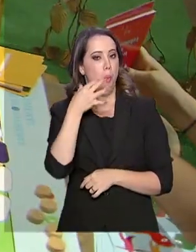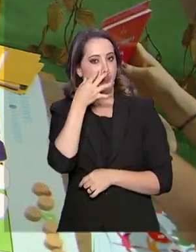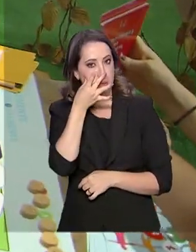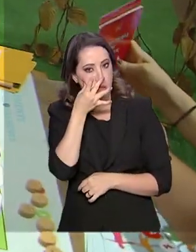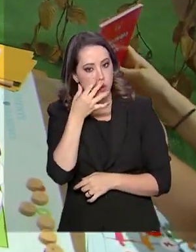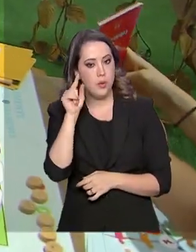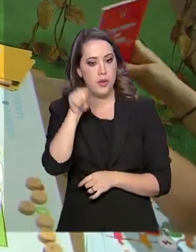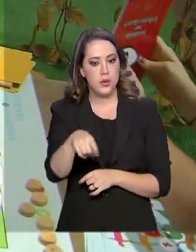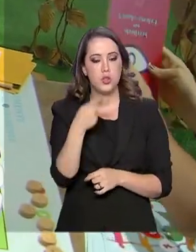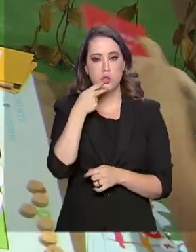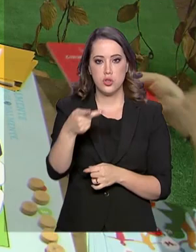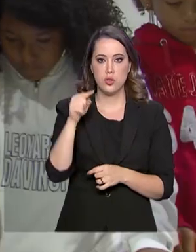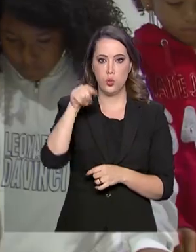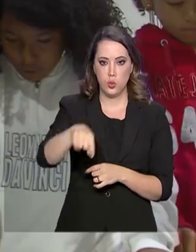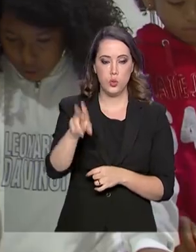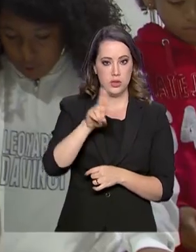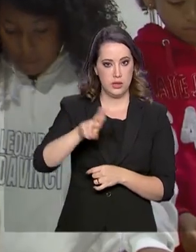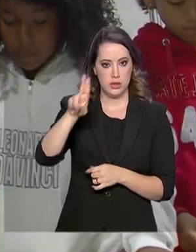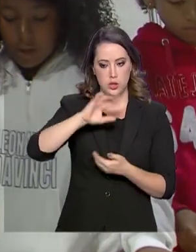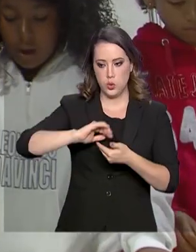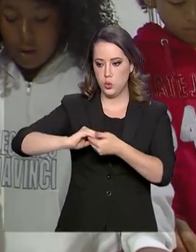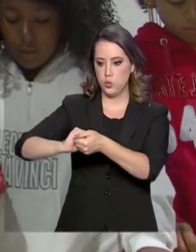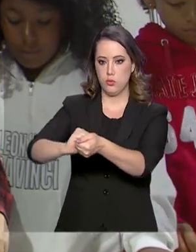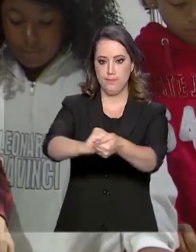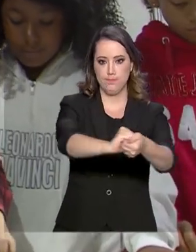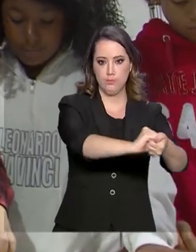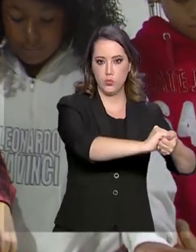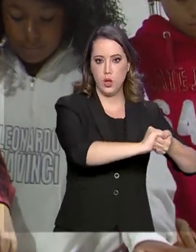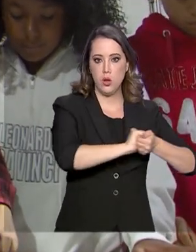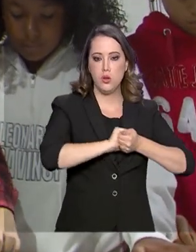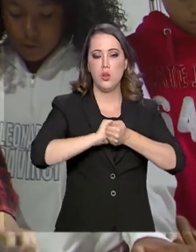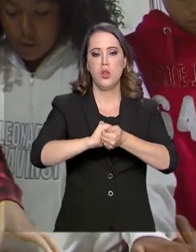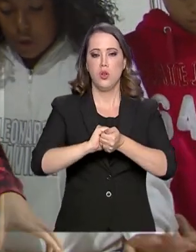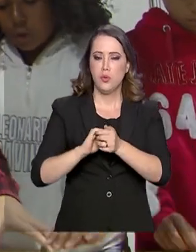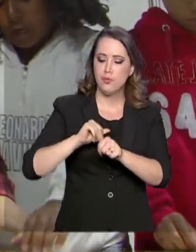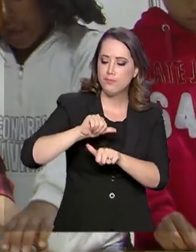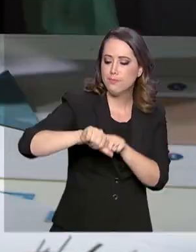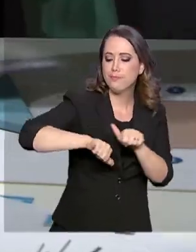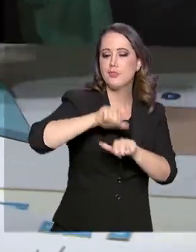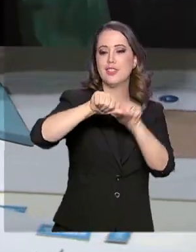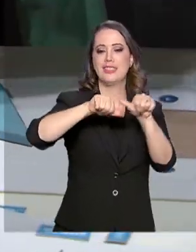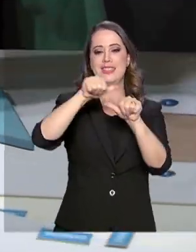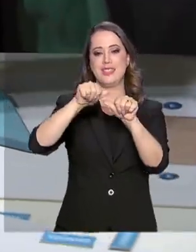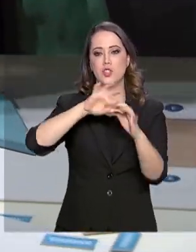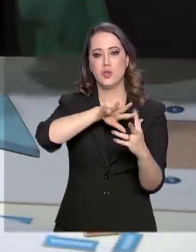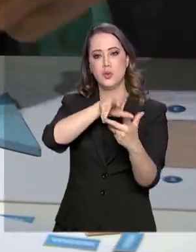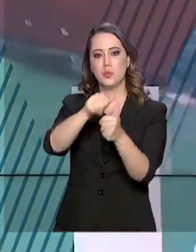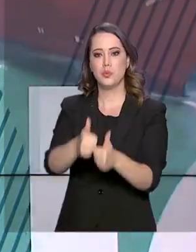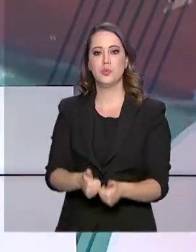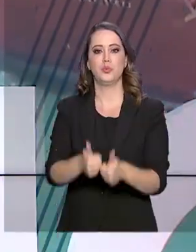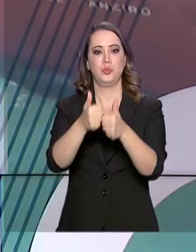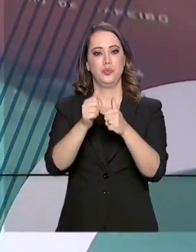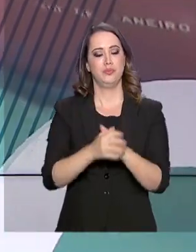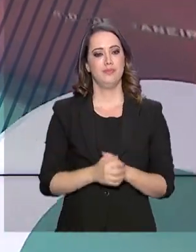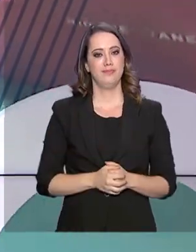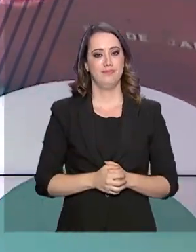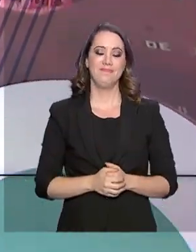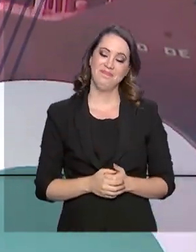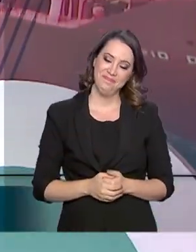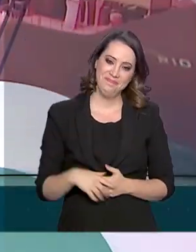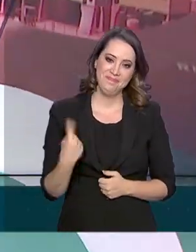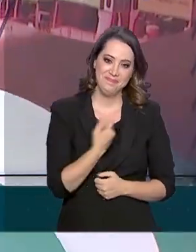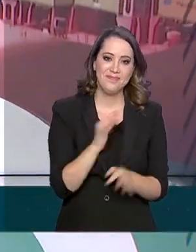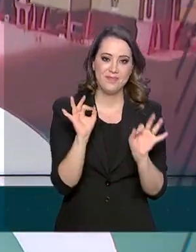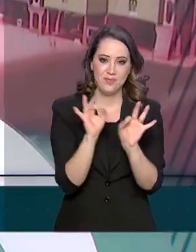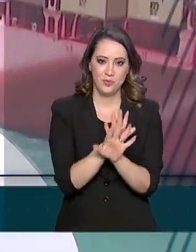o nosso símbolo aqui é dando as mãos, a gente consegue realmente promover uma transformação e um mundo melhor. E o